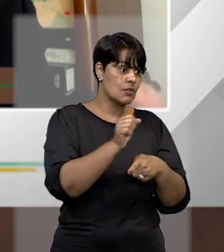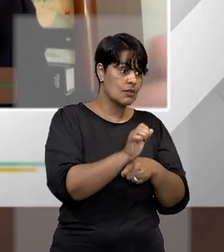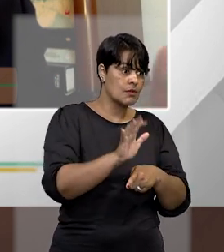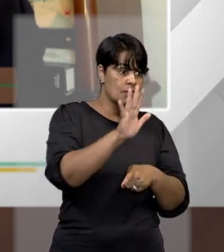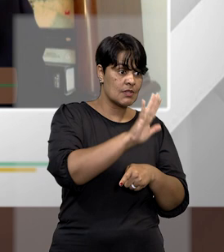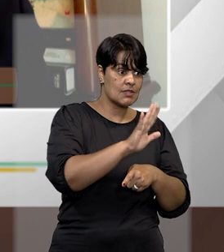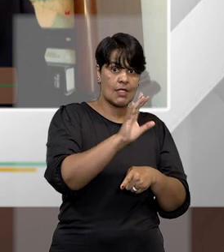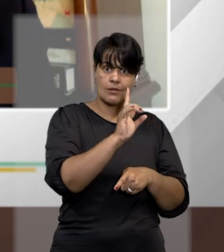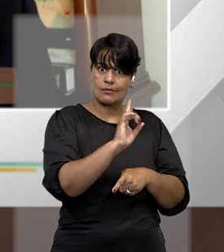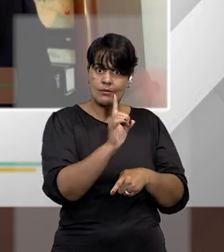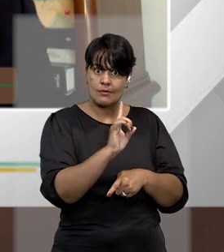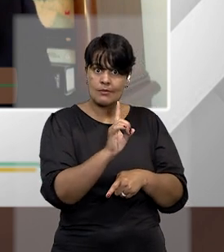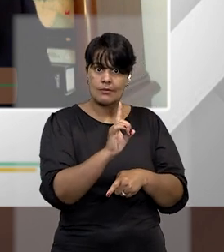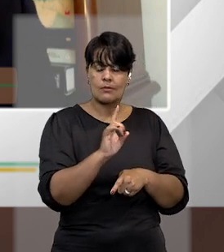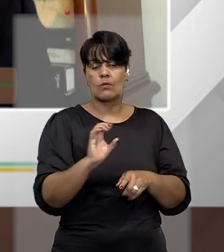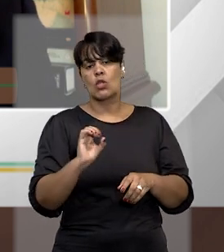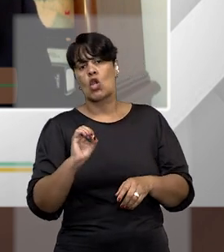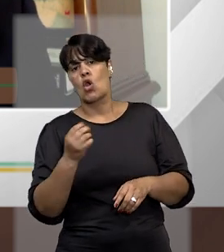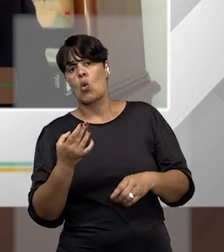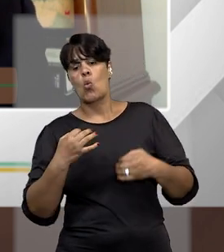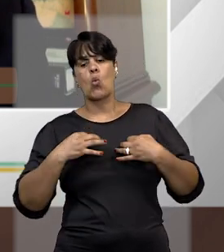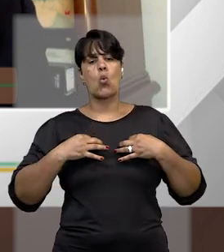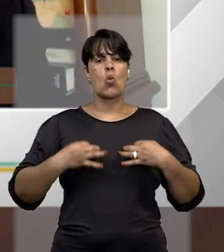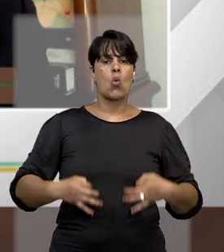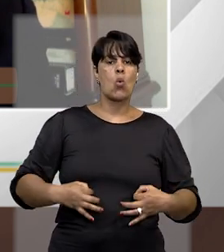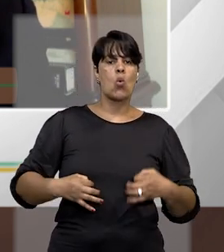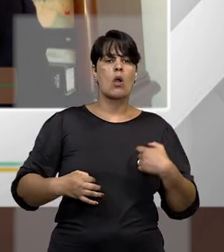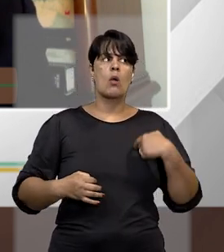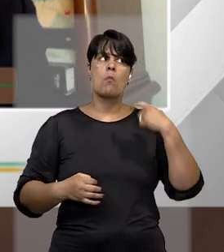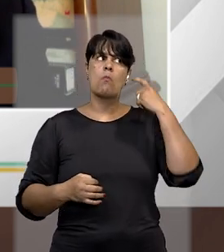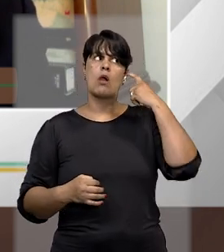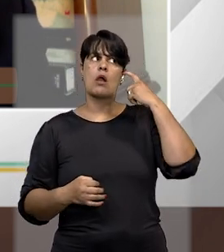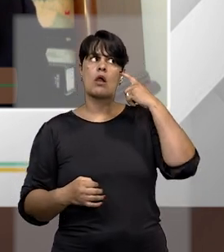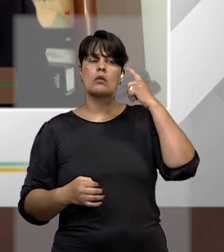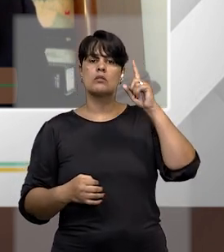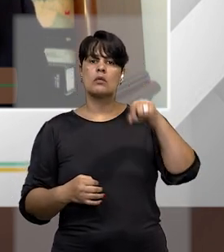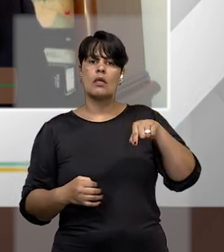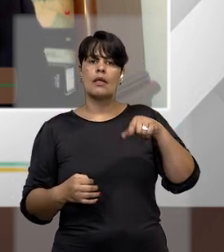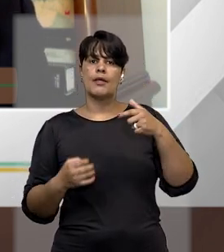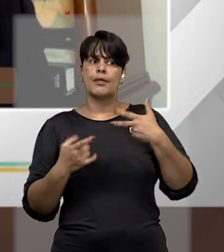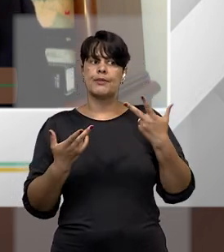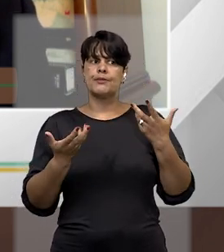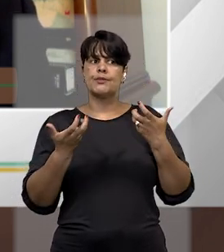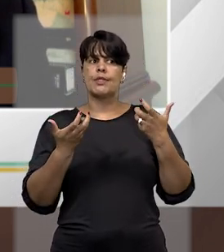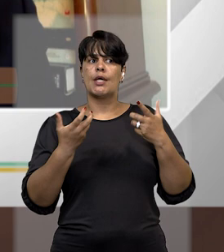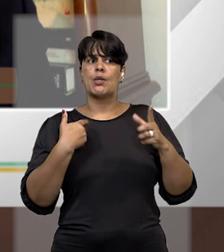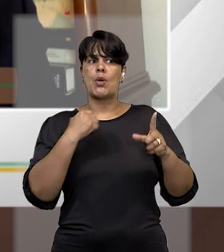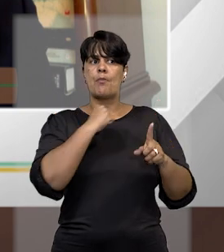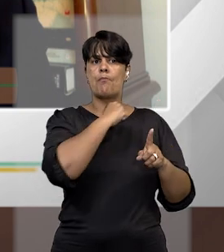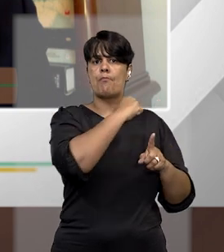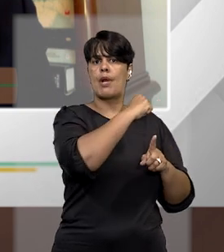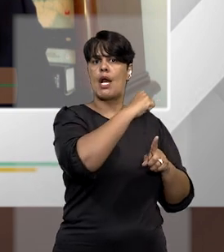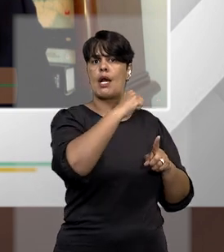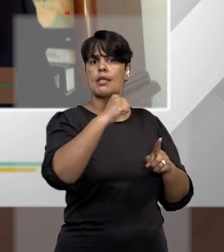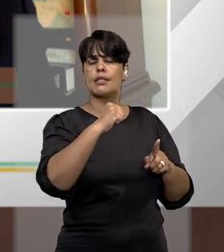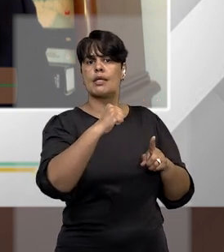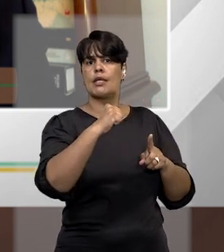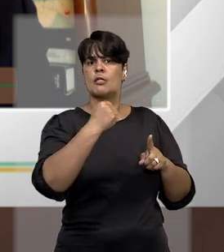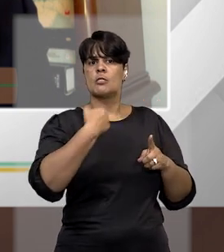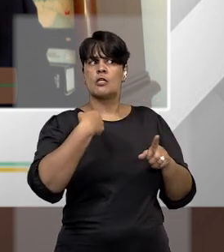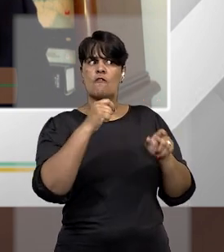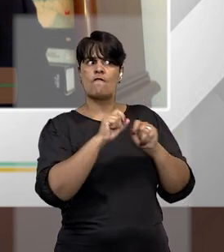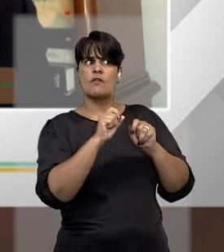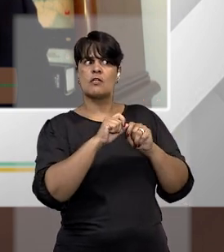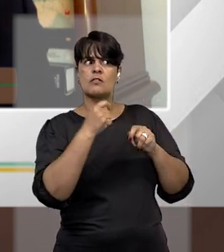intenção política, ou seja, um crime comum, vamos dizer, um homicídio que é praticado com intenções políticas, de